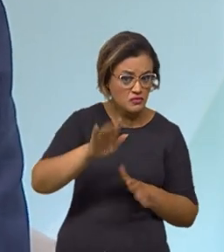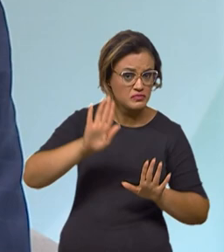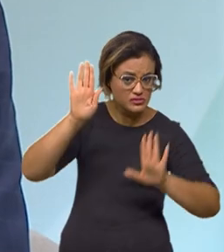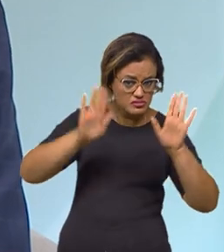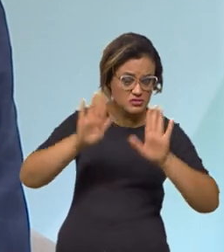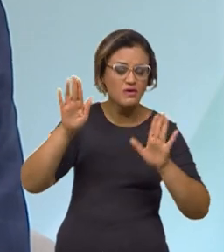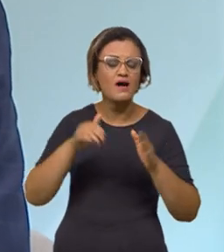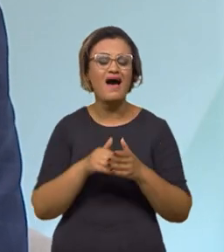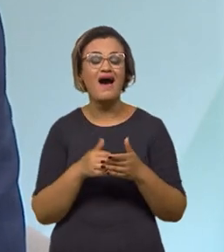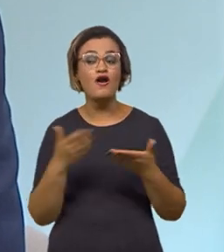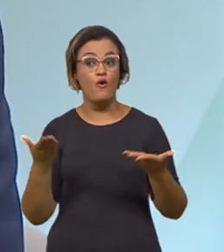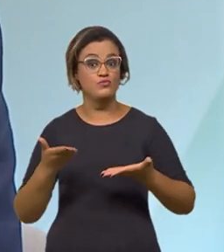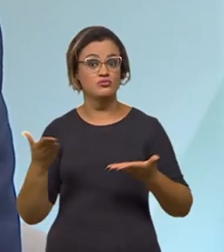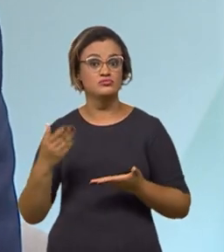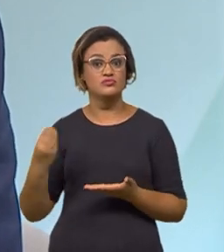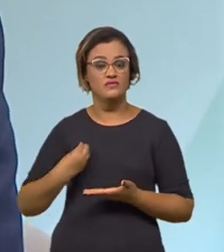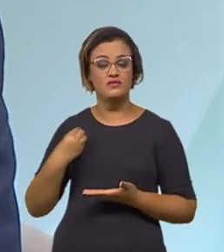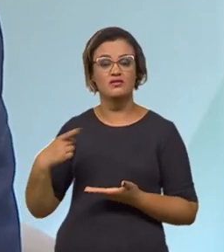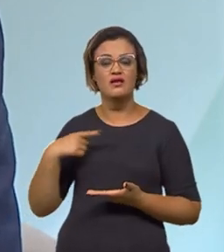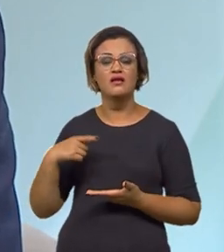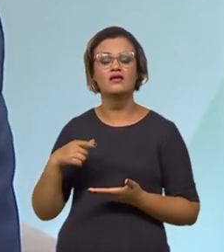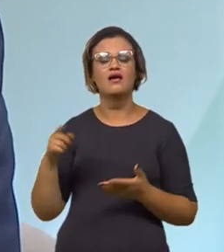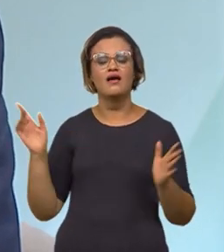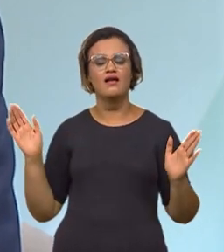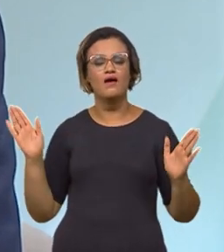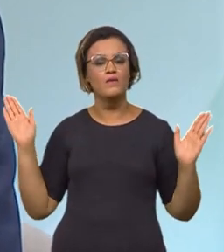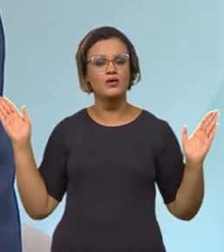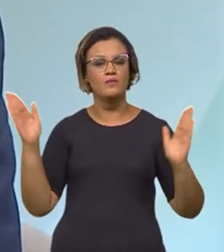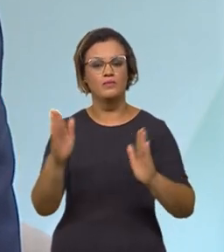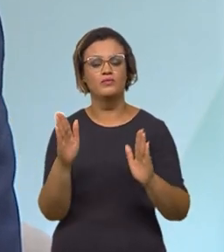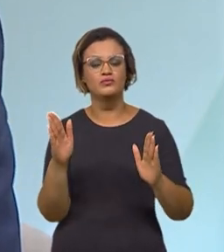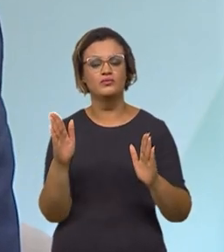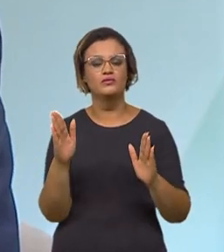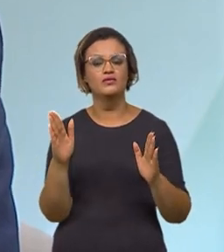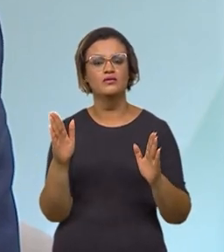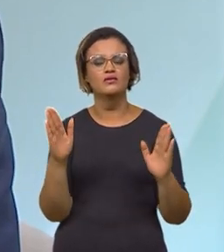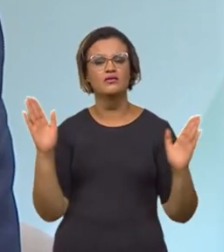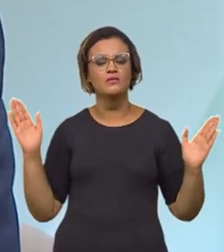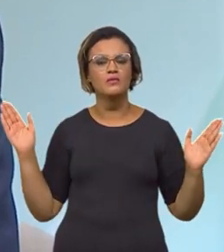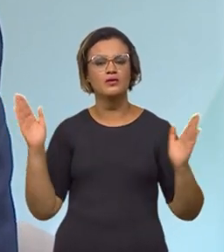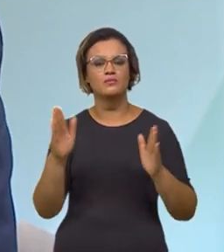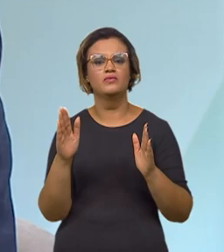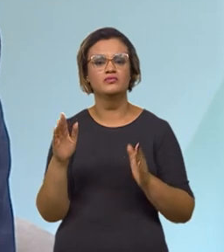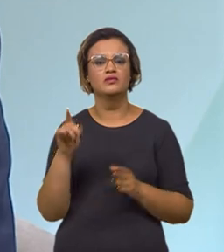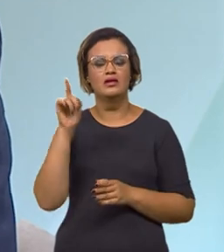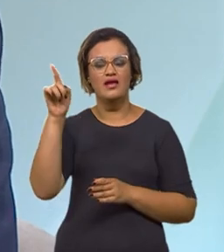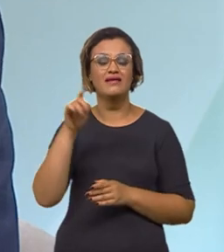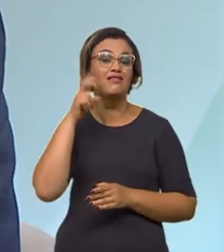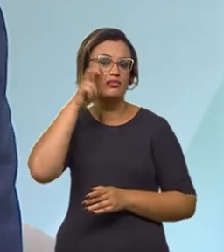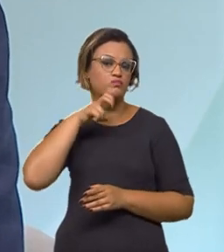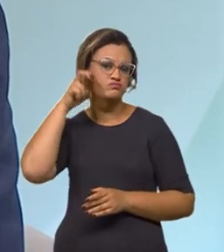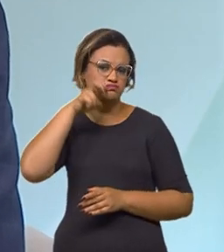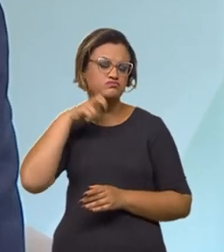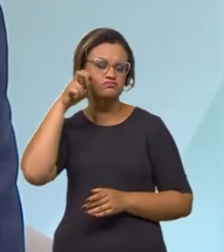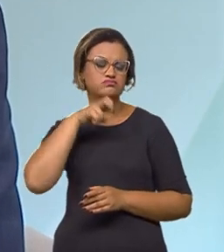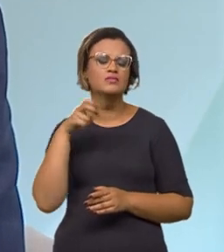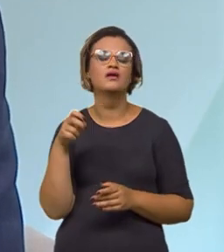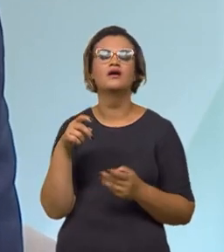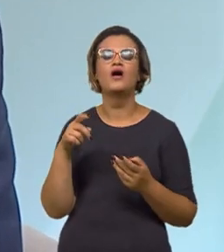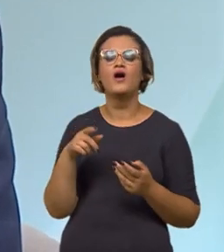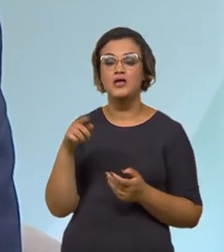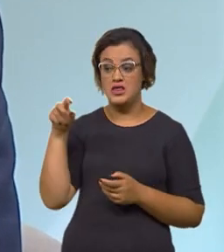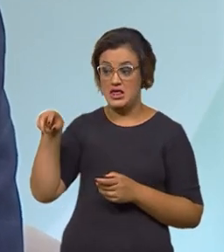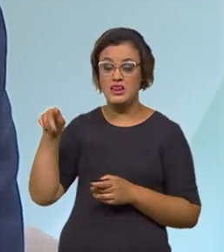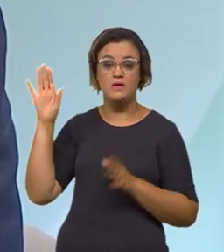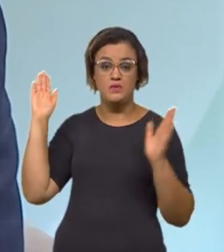Então, hoje, o ativo que está mais acelerado é o aeroporto Santo... o Asga, São Carlos do Amarante, ali em Natal. Um aeroporto muito